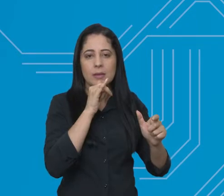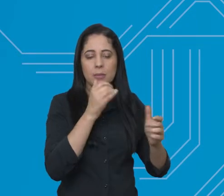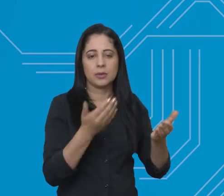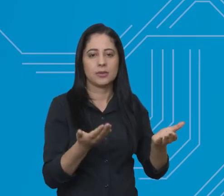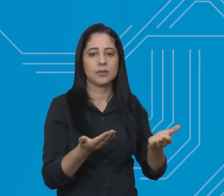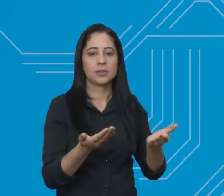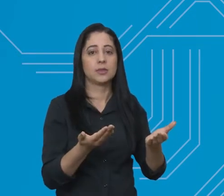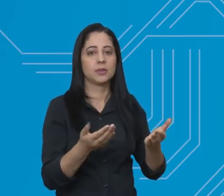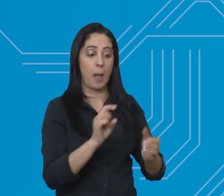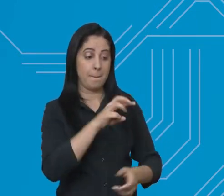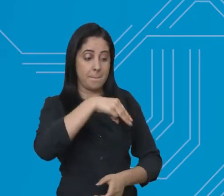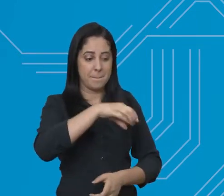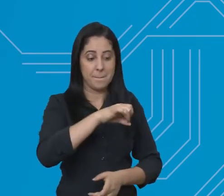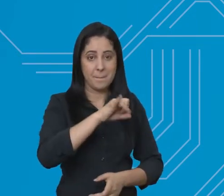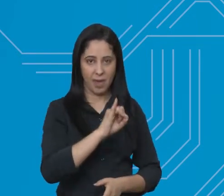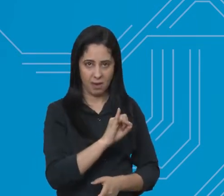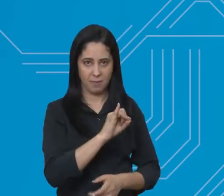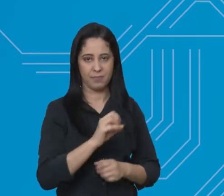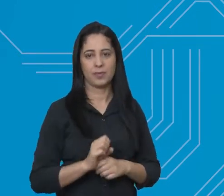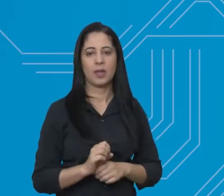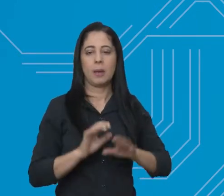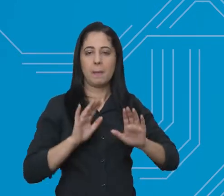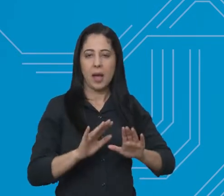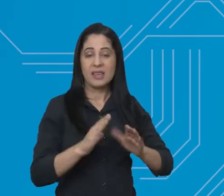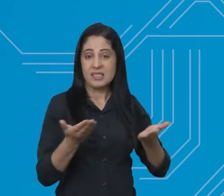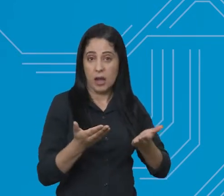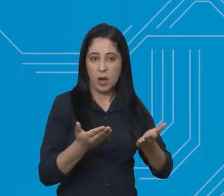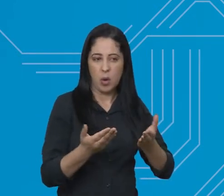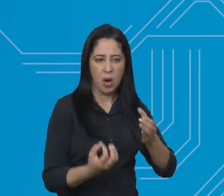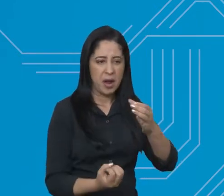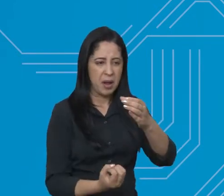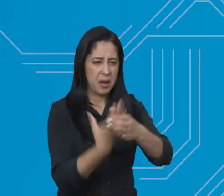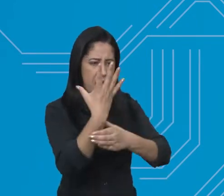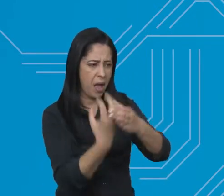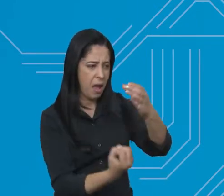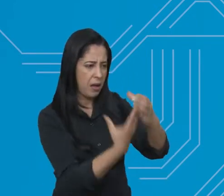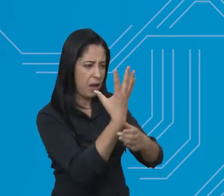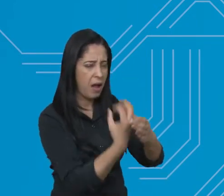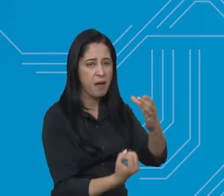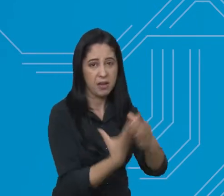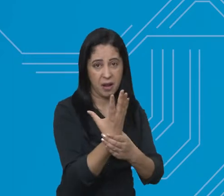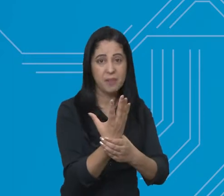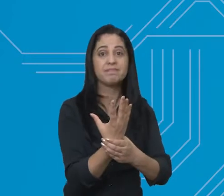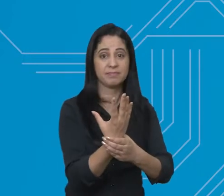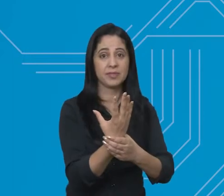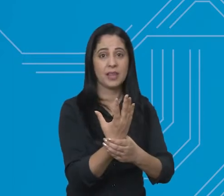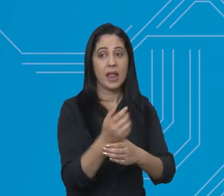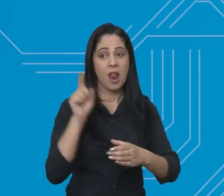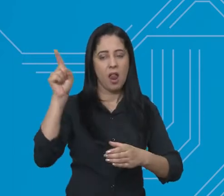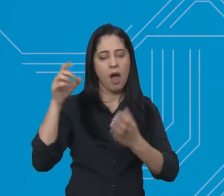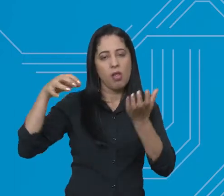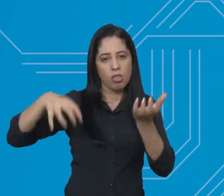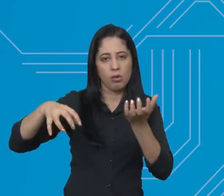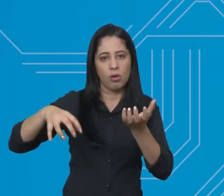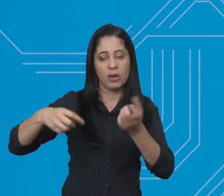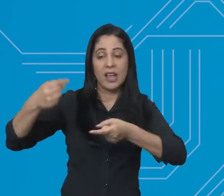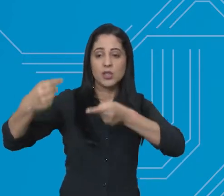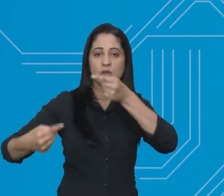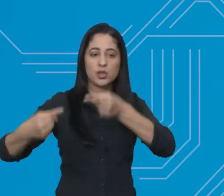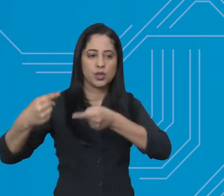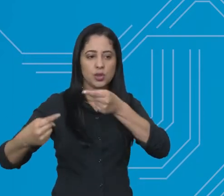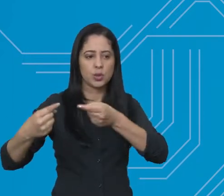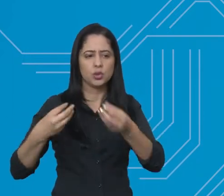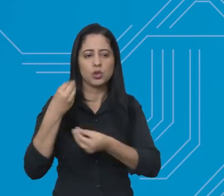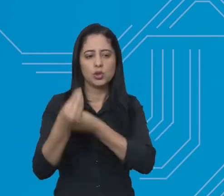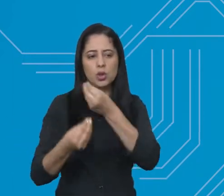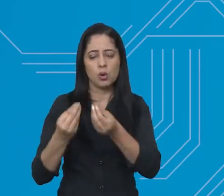teve que abrir uma pequena empresa, os chamados MEIs. Como esse formato de negócio tem crescido no país, o Congresso